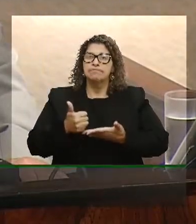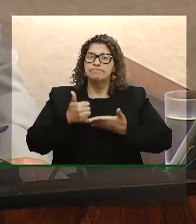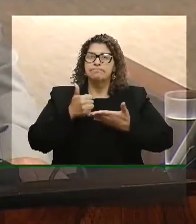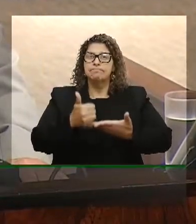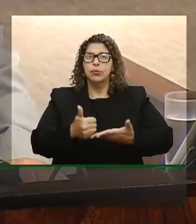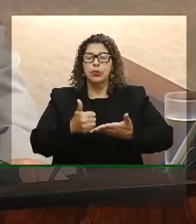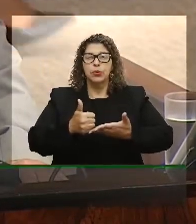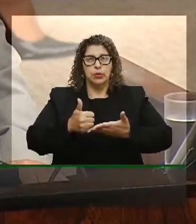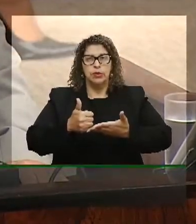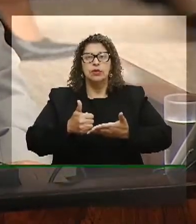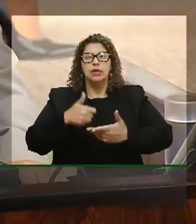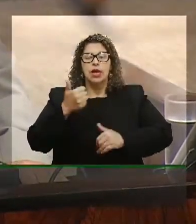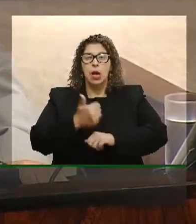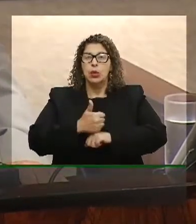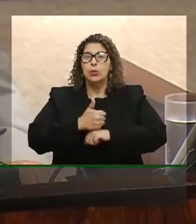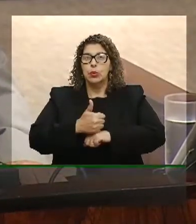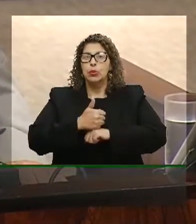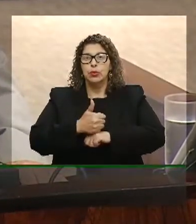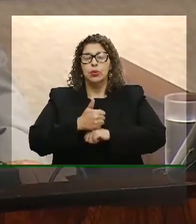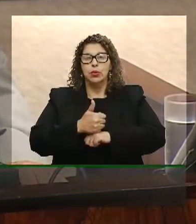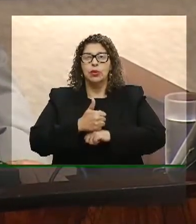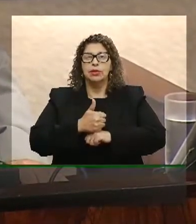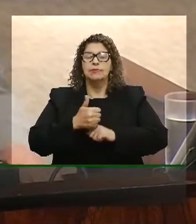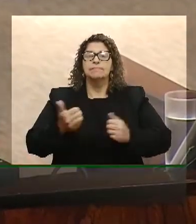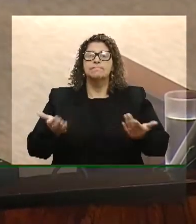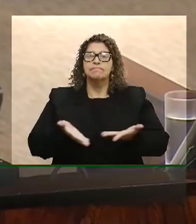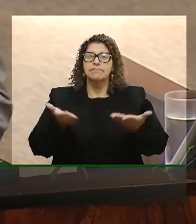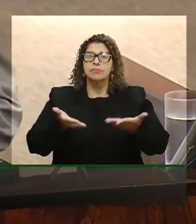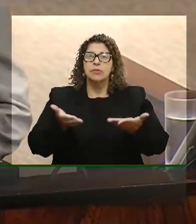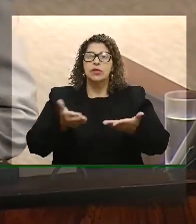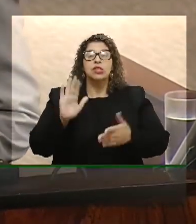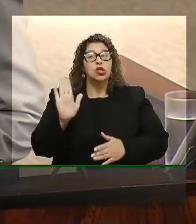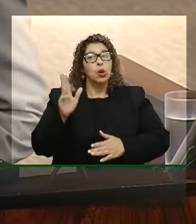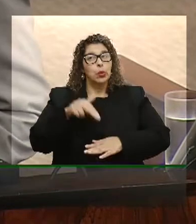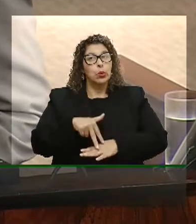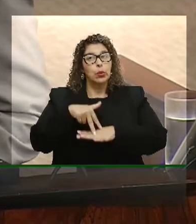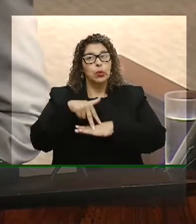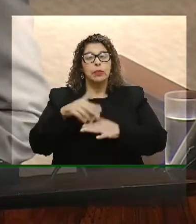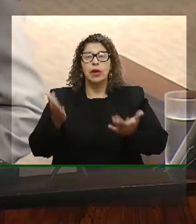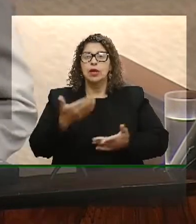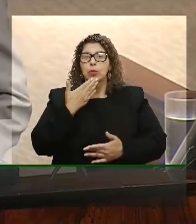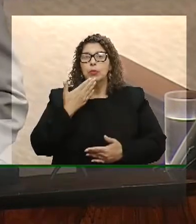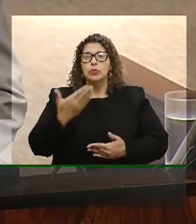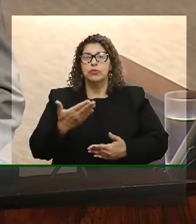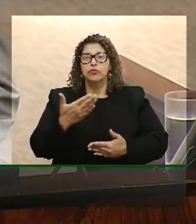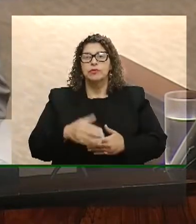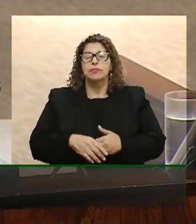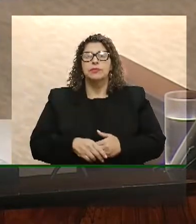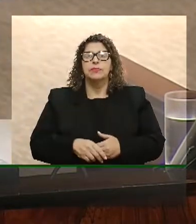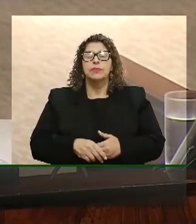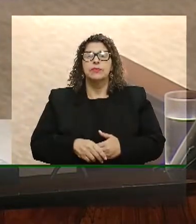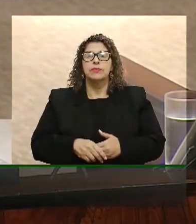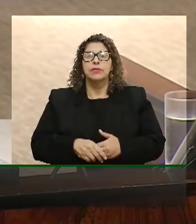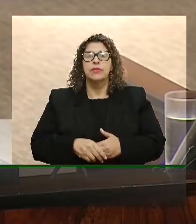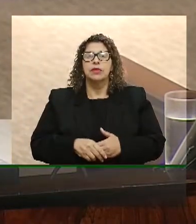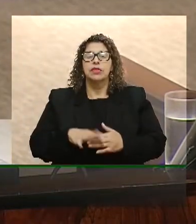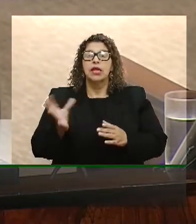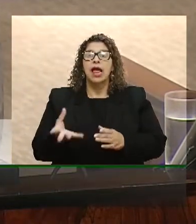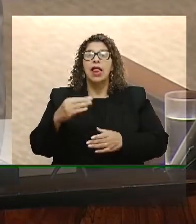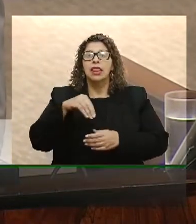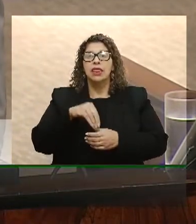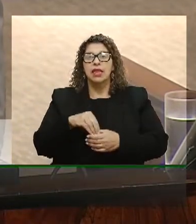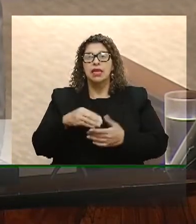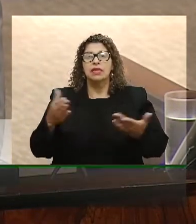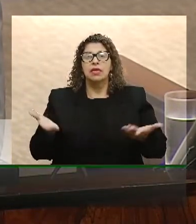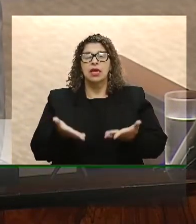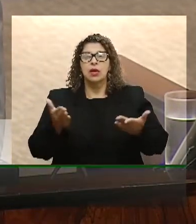que fez uso da tribuna aqui. E quero já pedir, presidente, a inserção nos anais